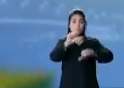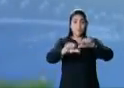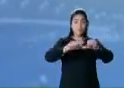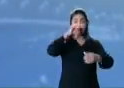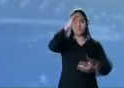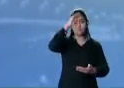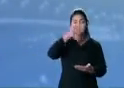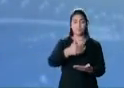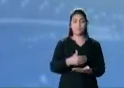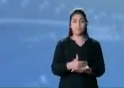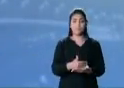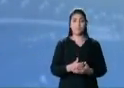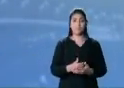Mudança com confiança.